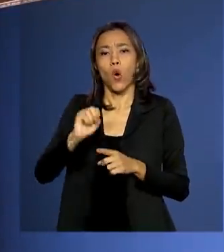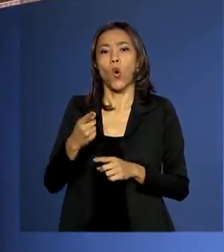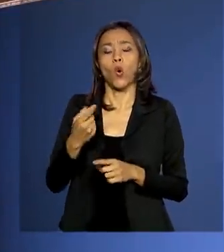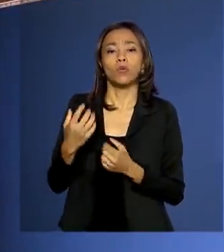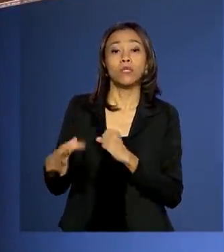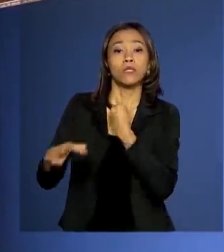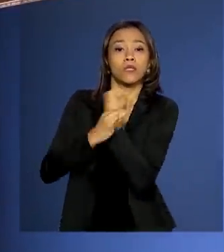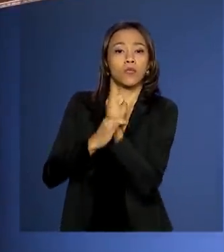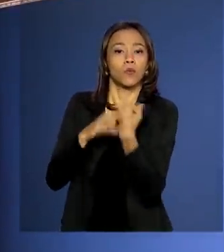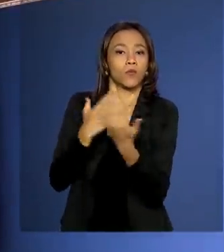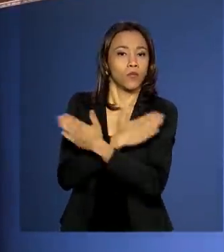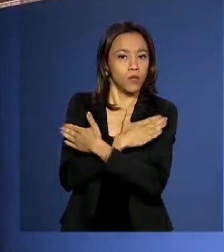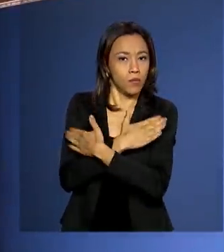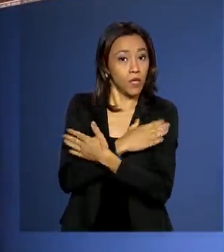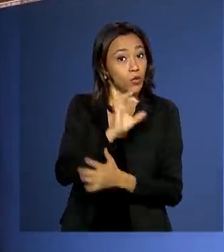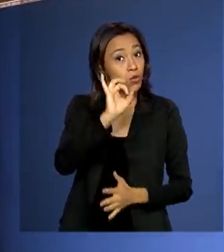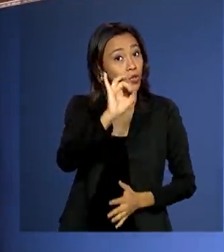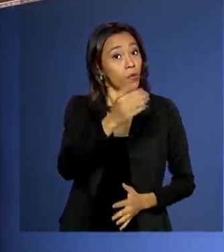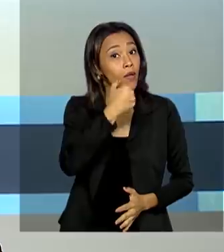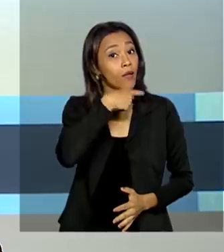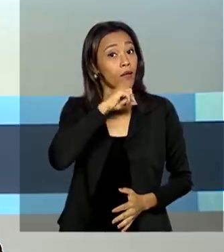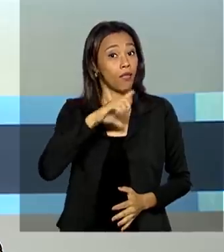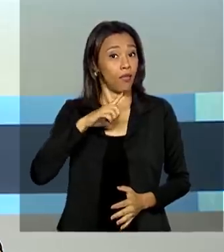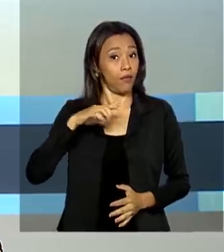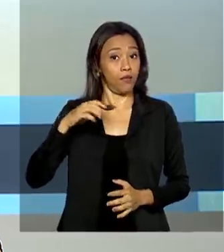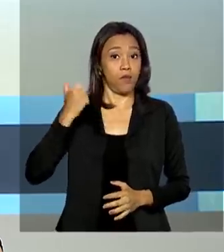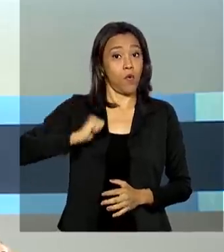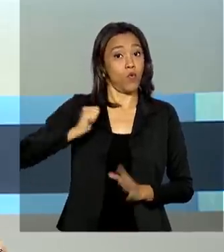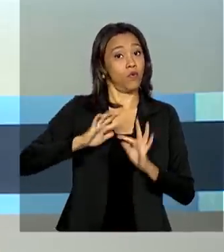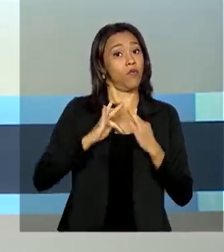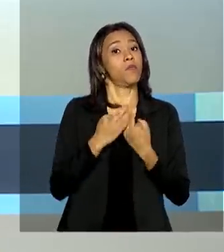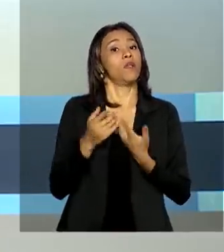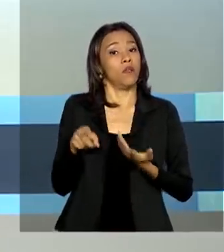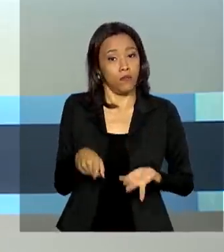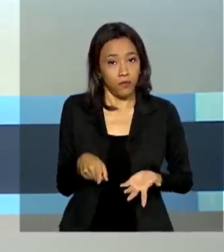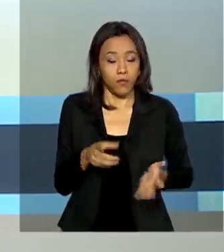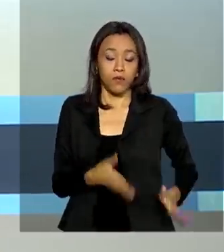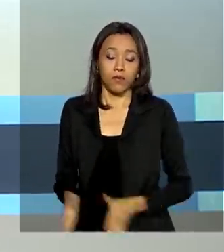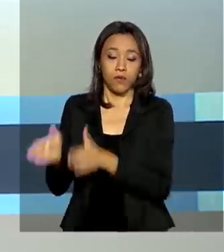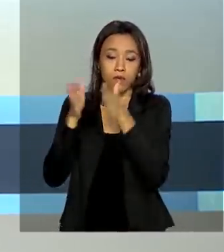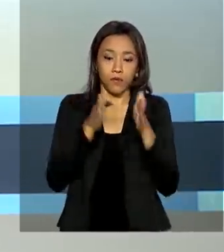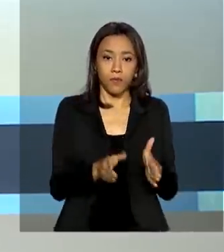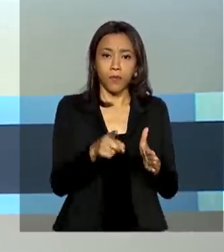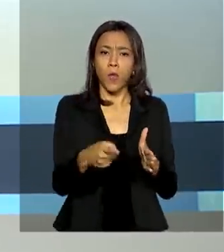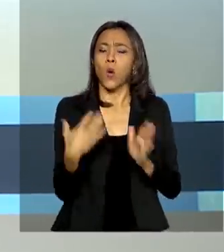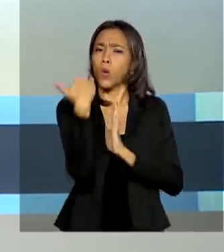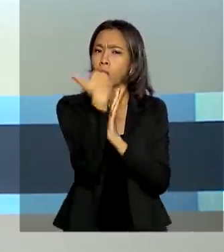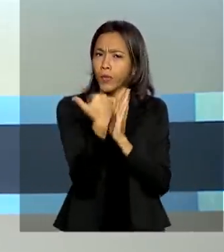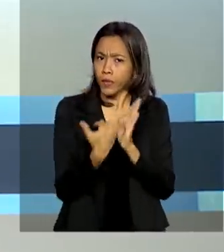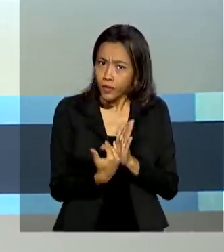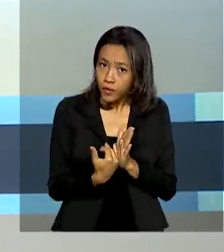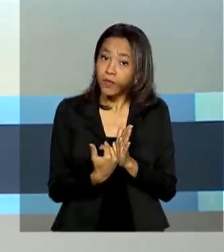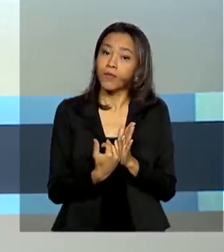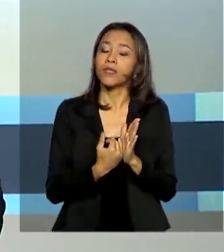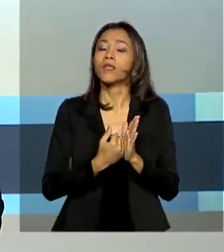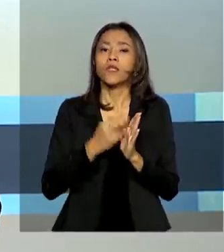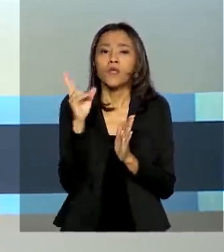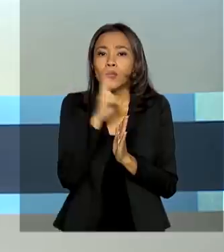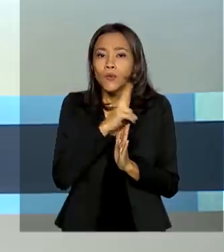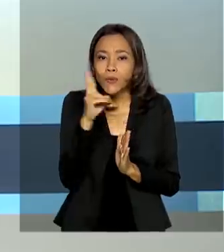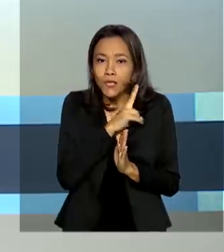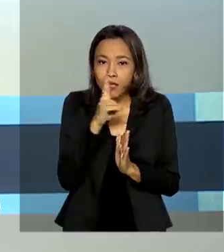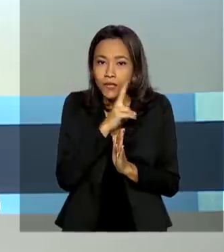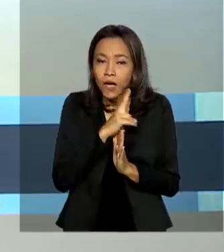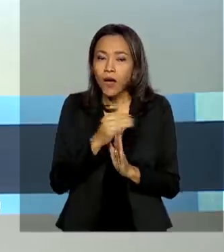com exceção para o Bolsa Família. O Programa Emergencial de Manutenção do Emprego e da Renda lançado pelo